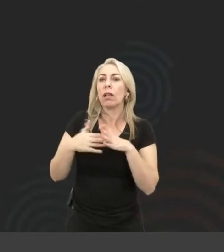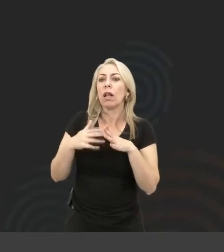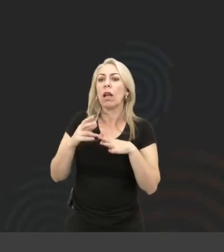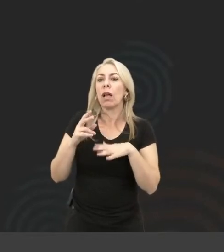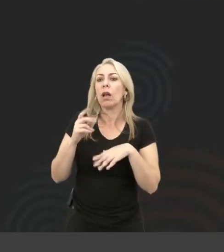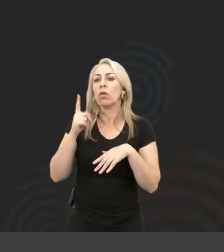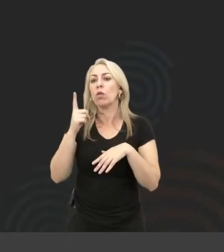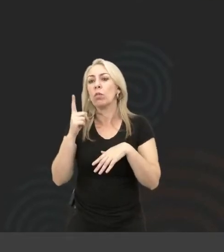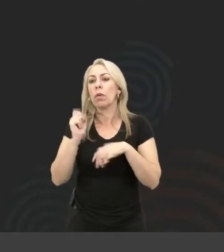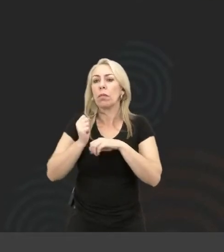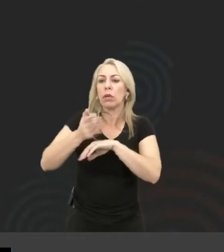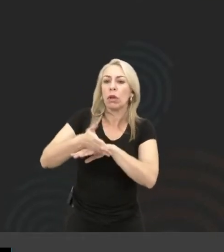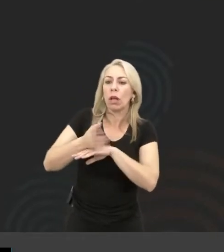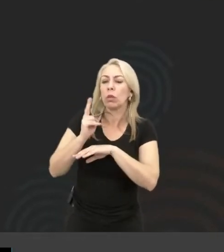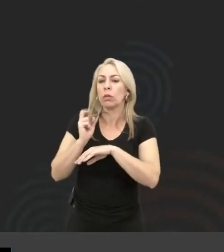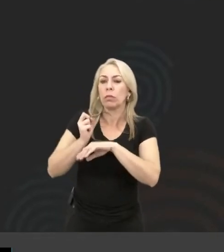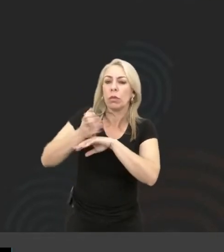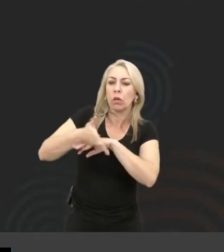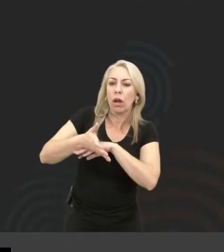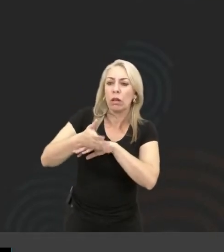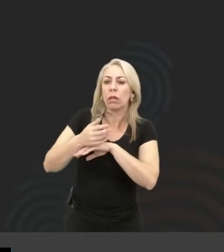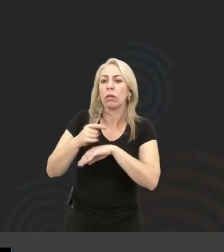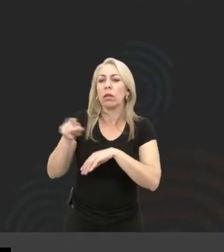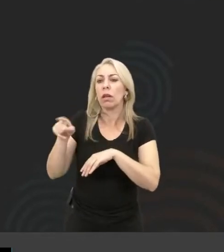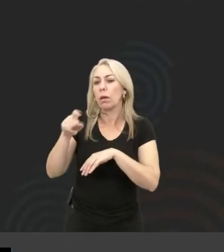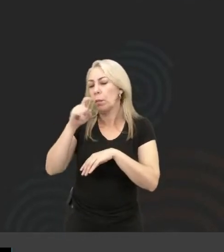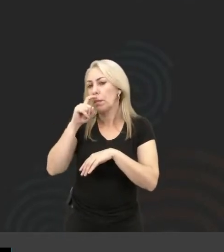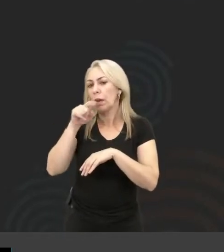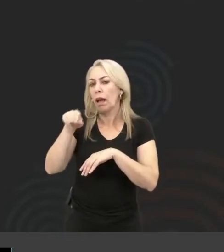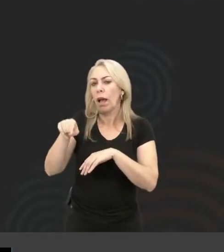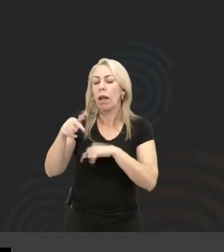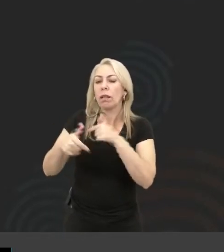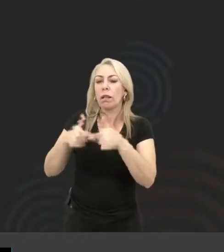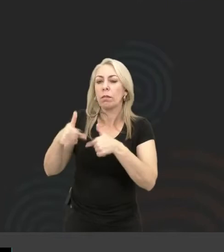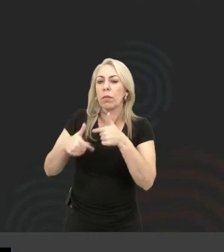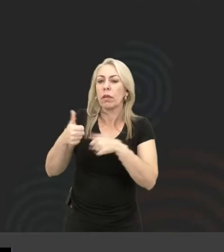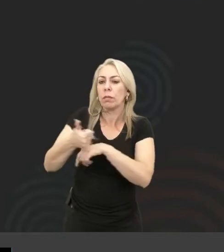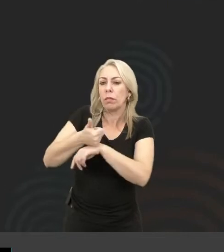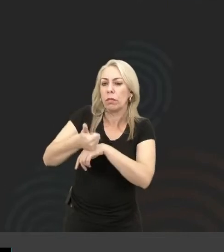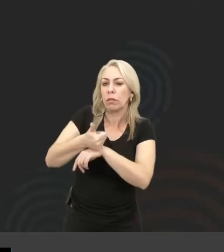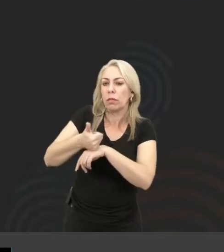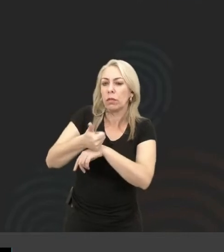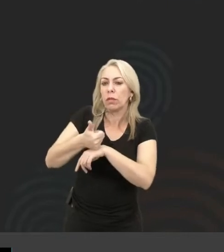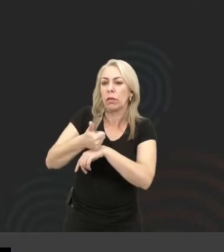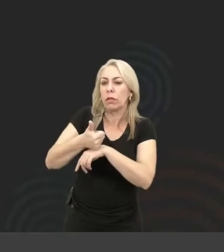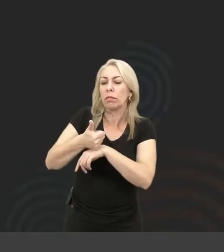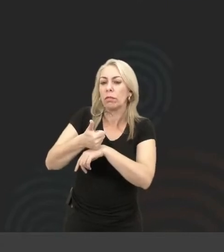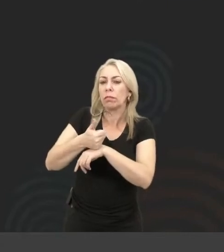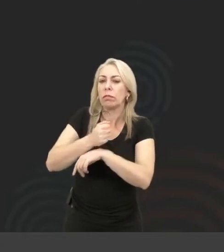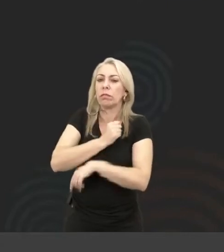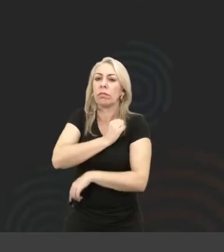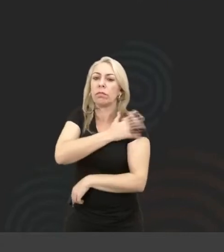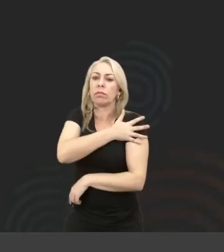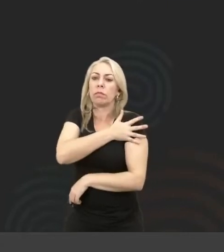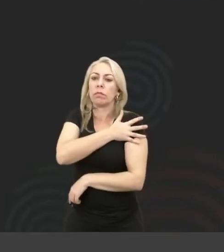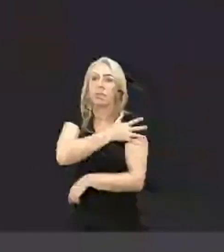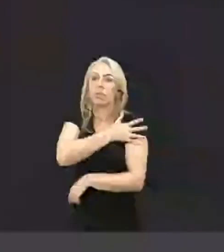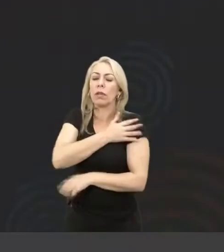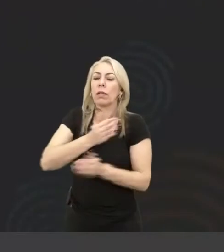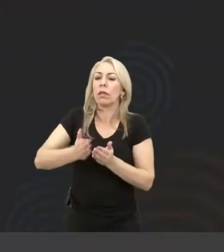uma hora da manhã, sendo que meu pai é um profissional, meu pai é militar, da Marinha.